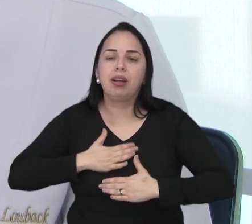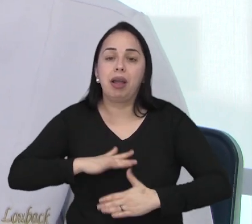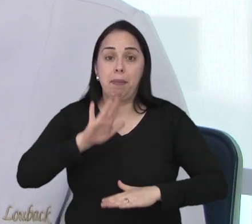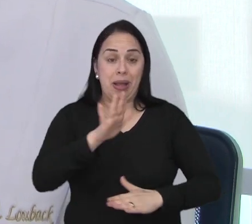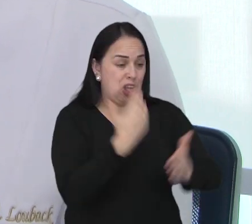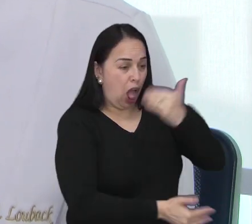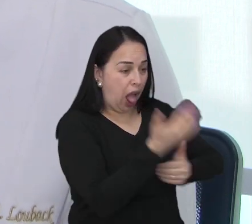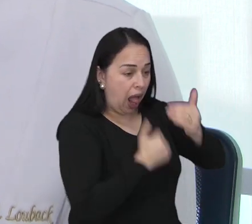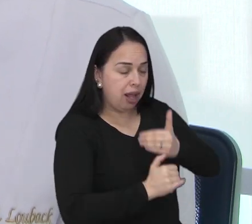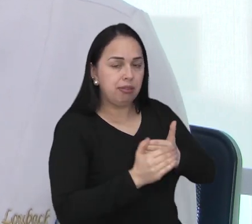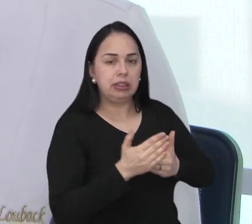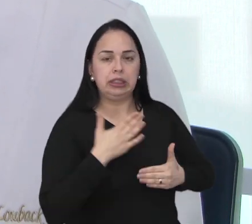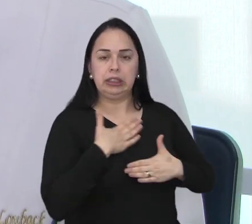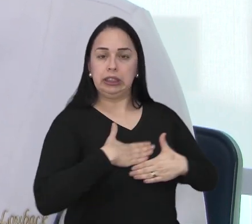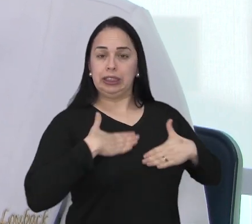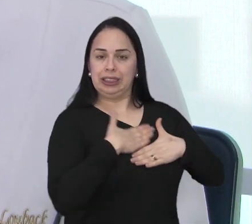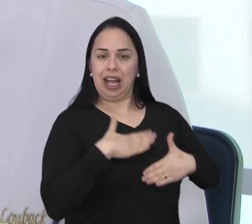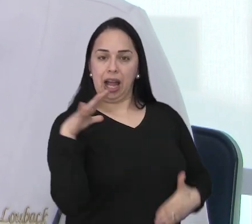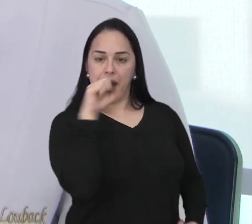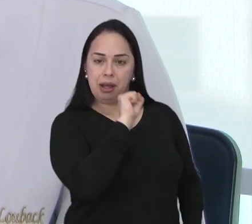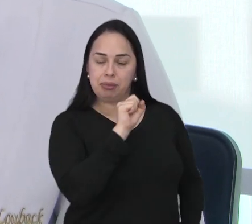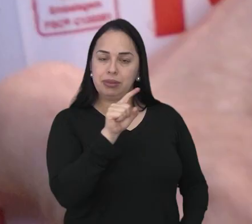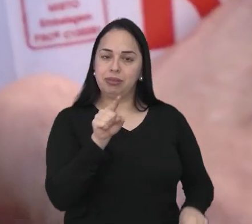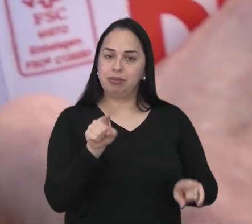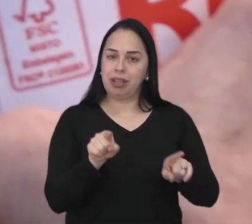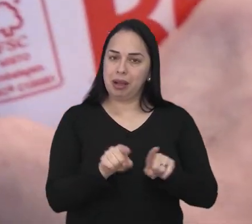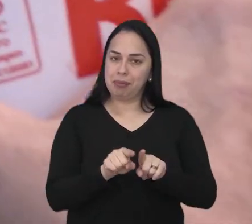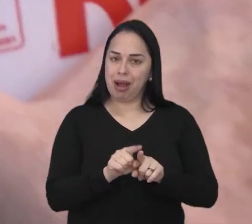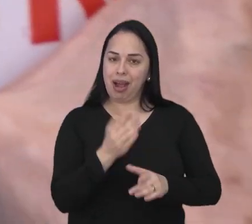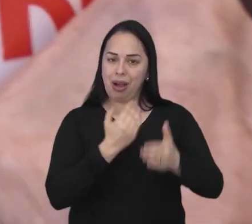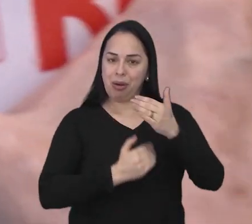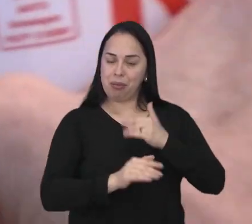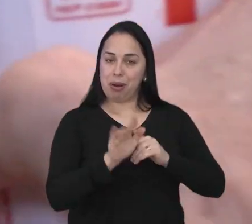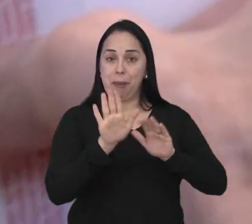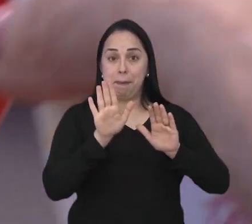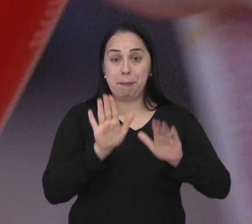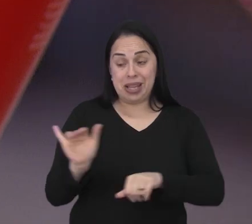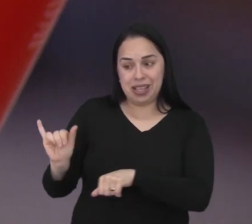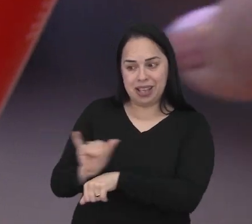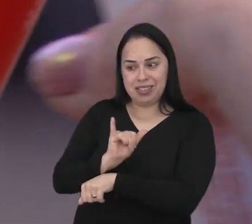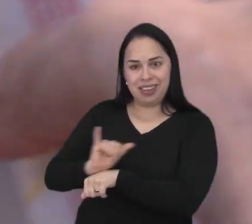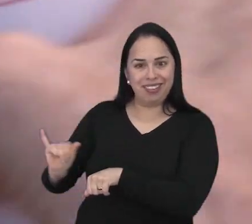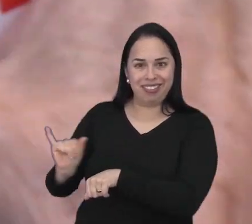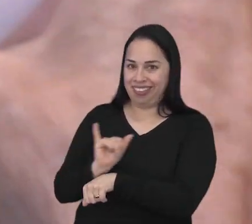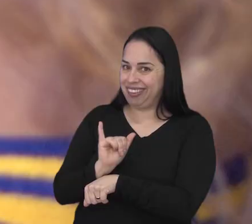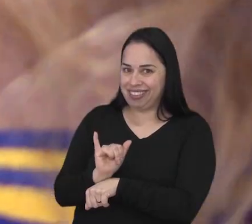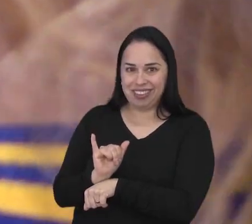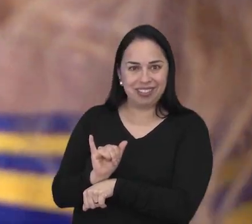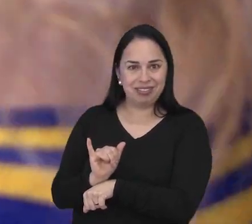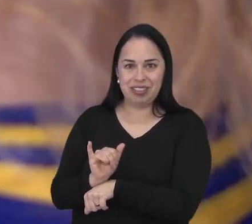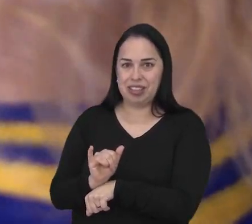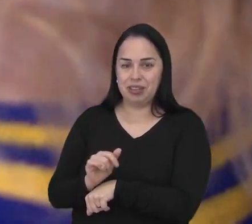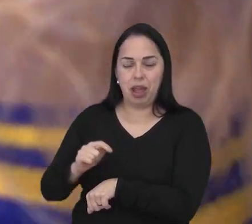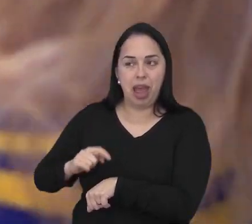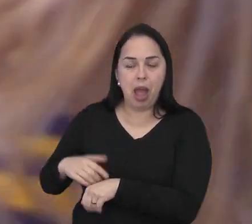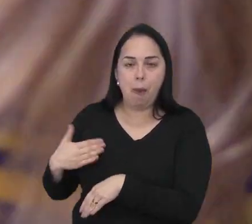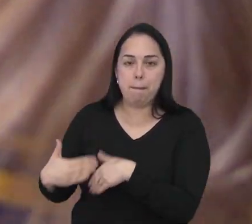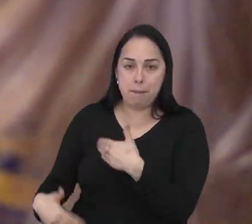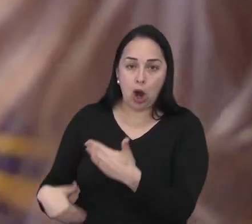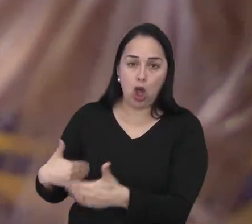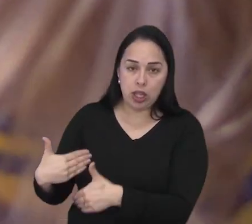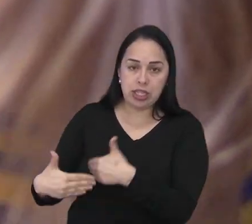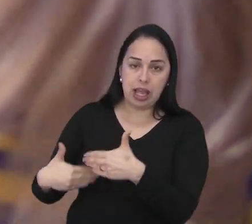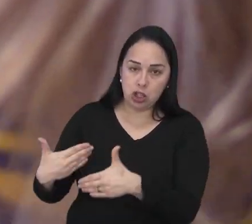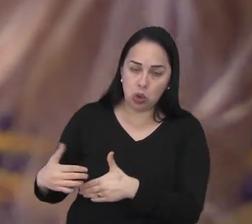vai comendo tudo rápido para conseguir um prazer rápido também. Mas ao contrário do prazer proporcionado pela comida, a solução passa